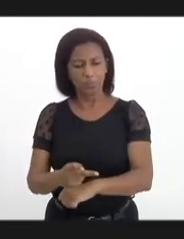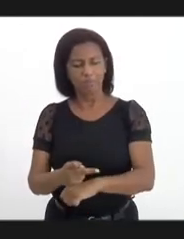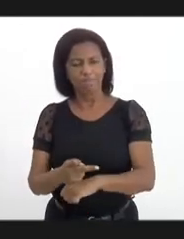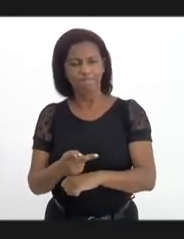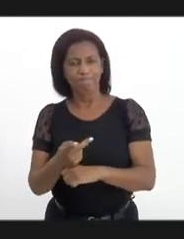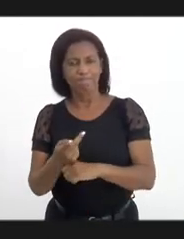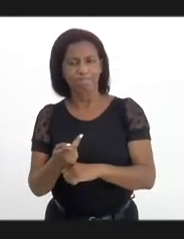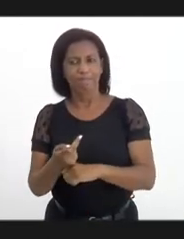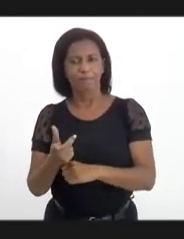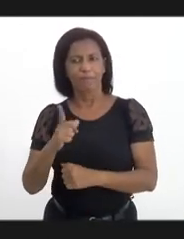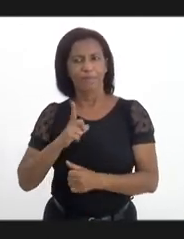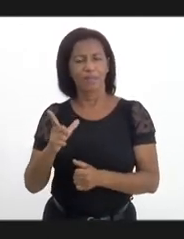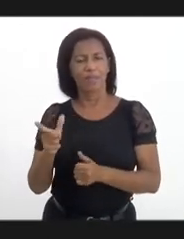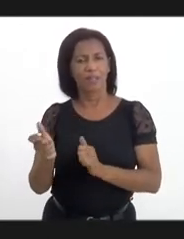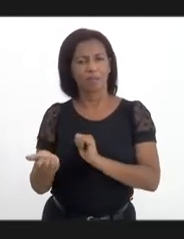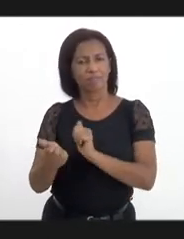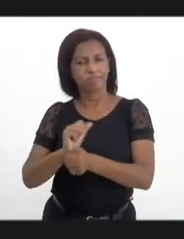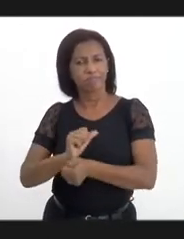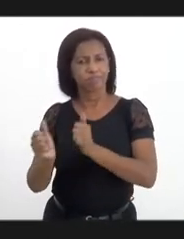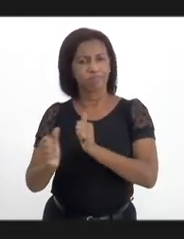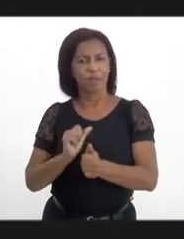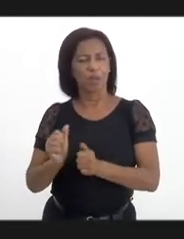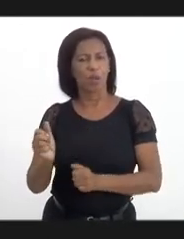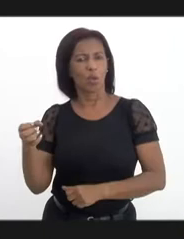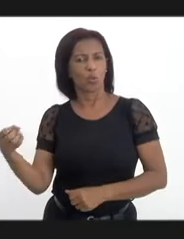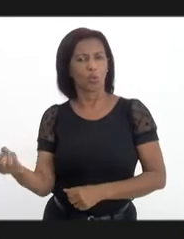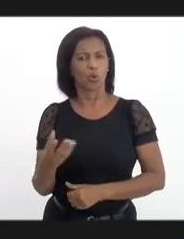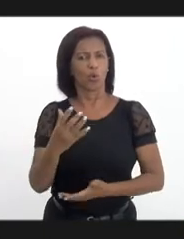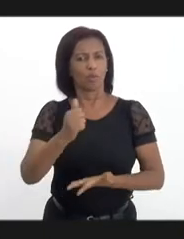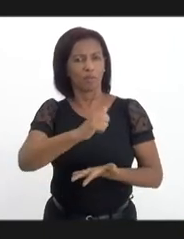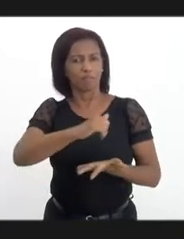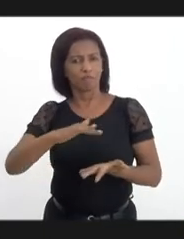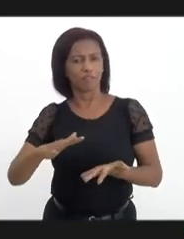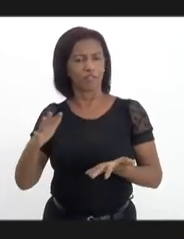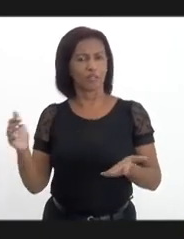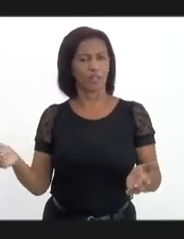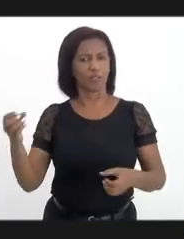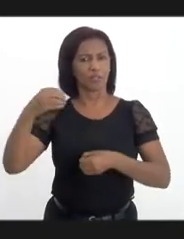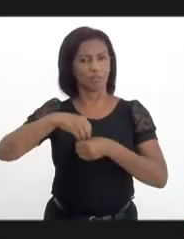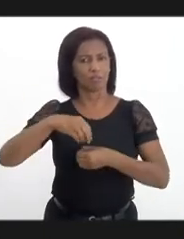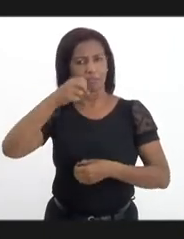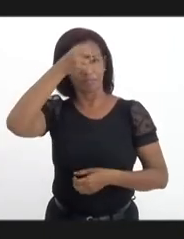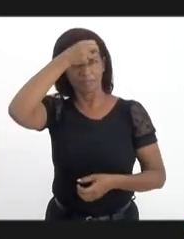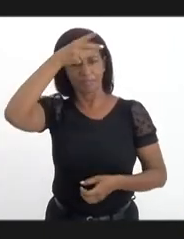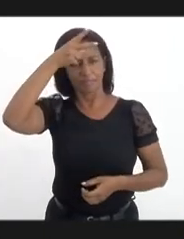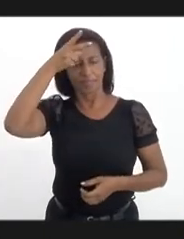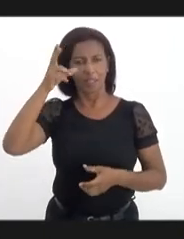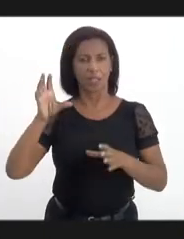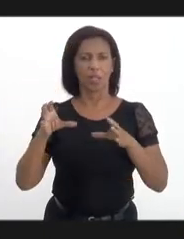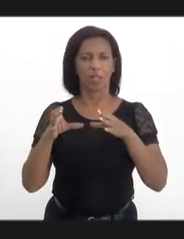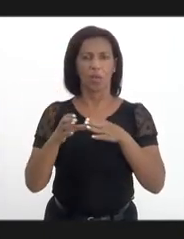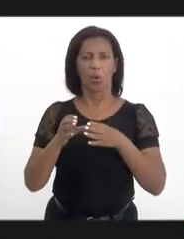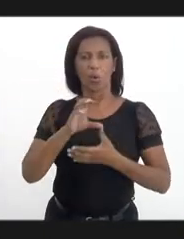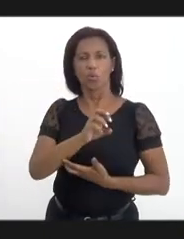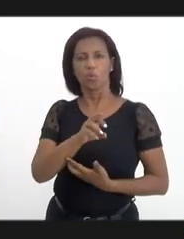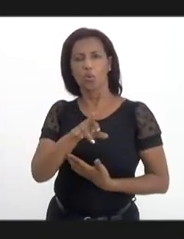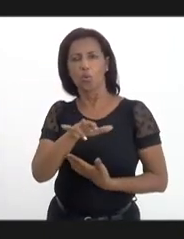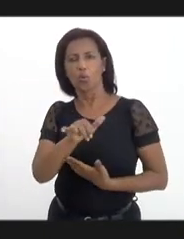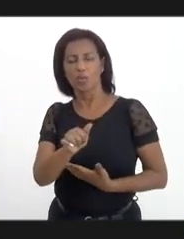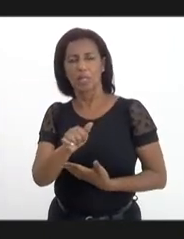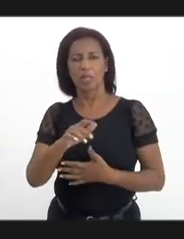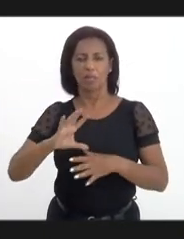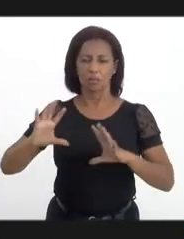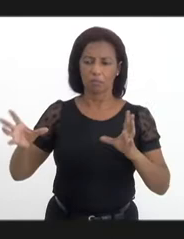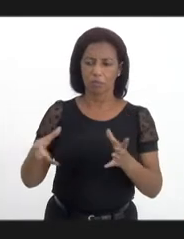estabelecer umas novas atividades da projeitura, de agentes redutores de danos, de conselheiros de independência química, enfim.